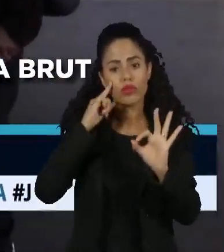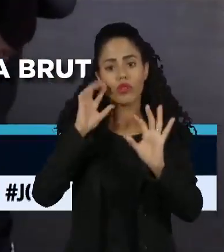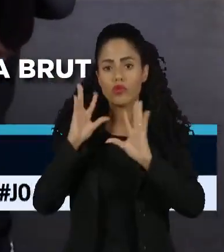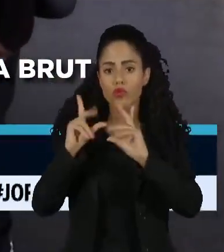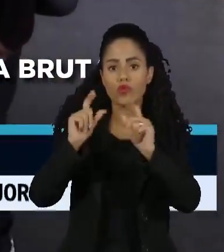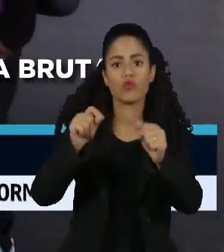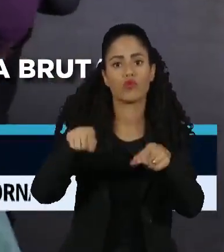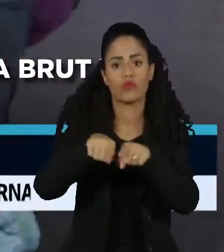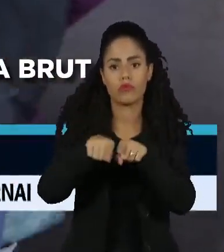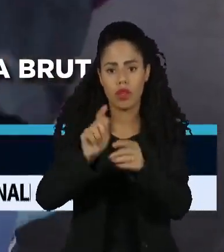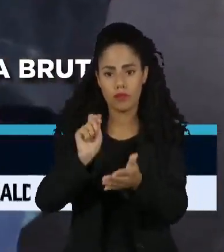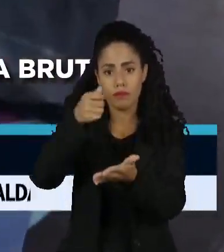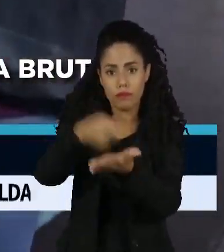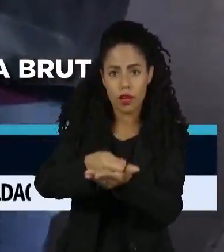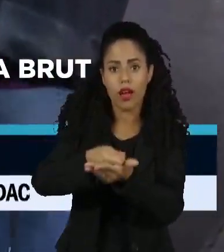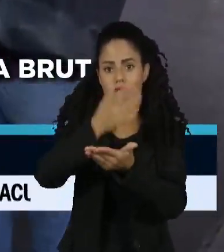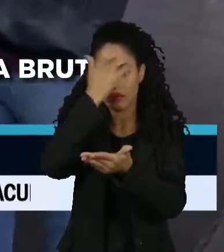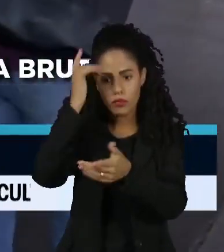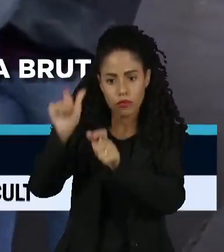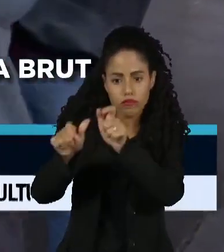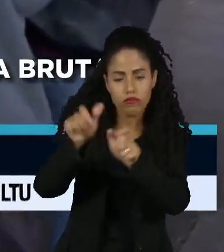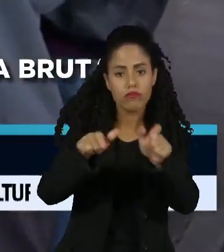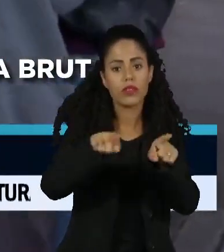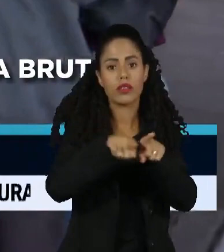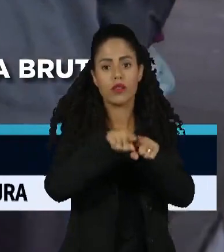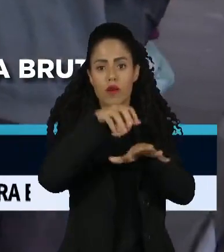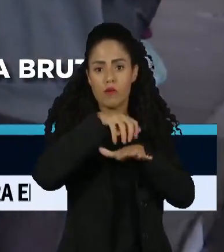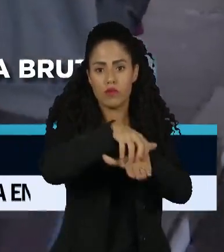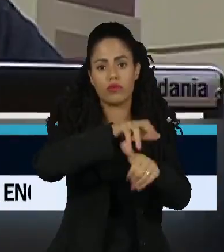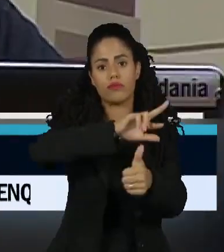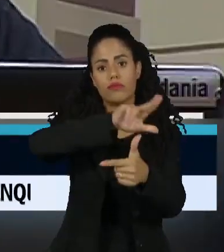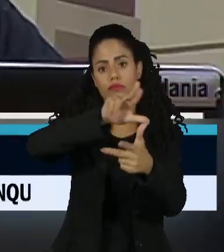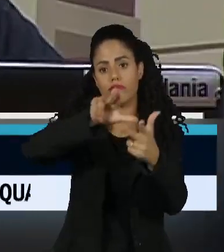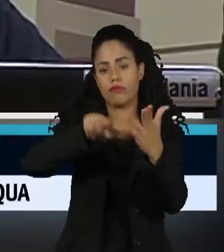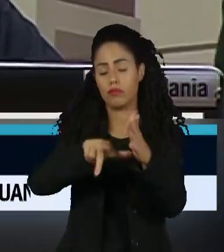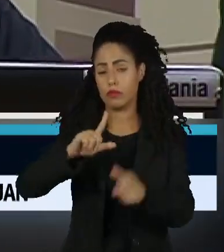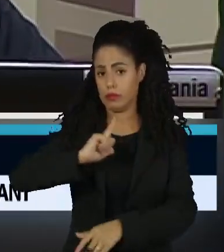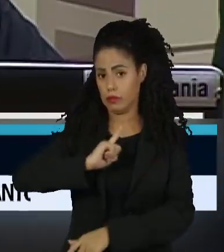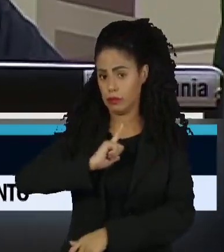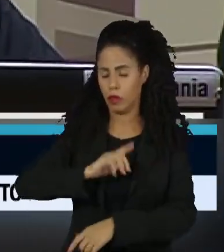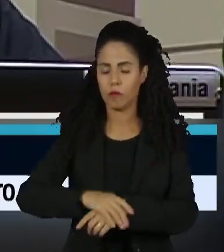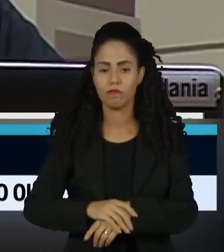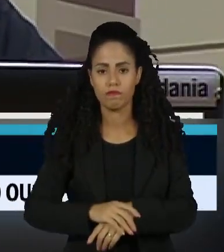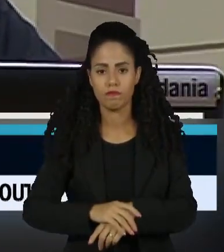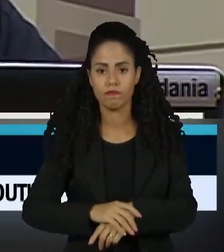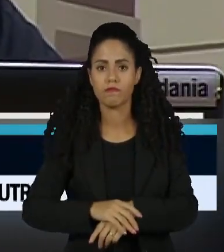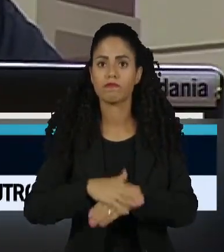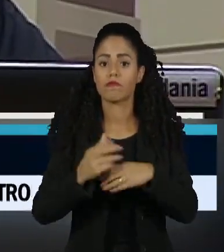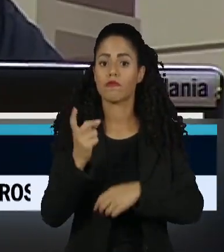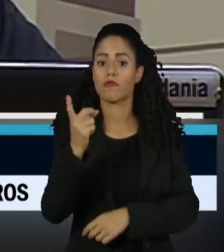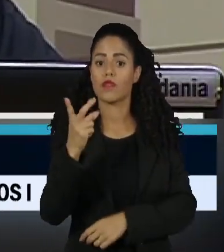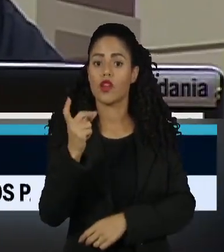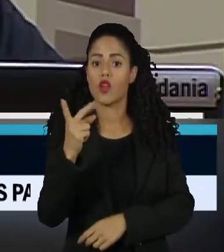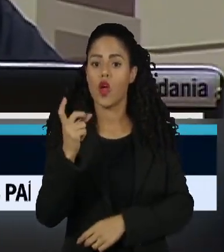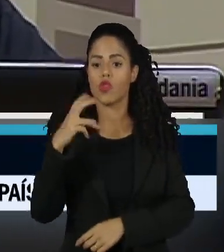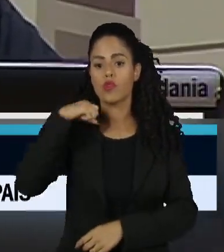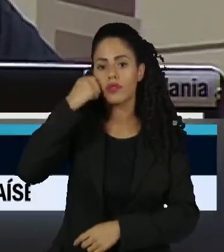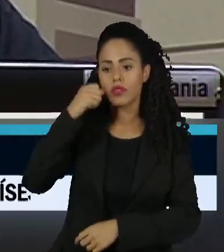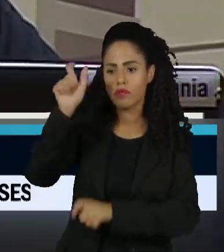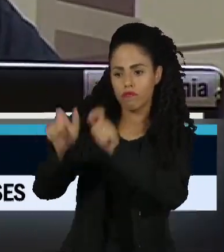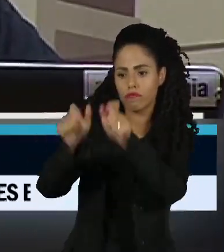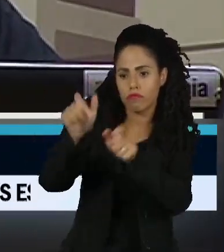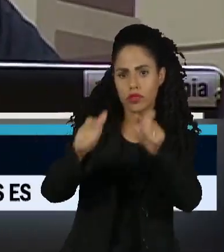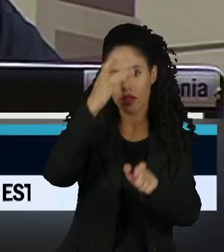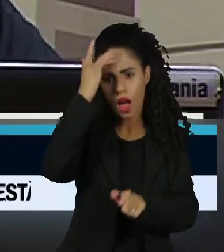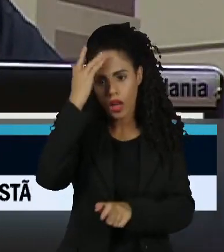receita bruta, paga pelos transportes rodoviários coletivos. Quero atender aí a 12 senadores que nos procuraram